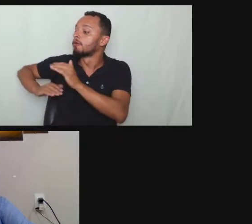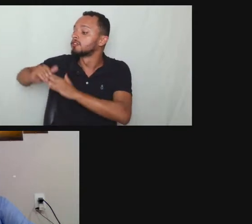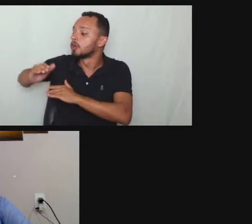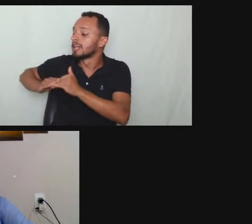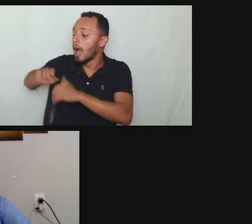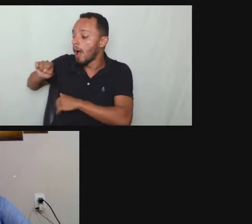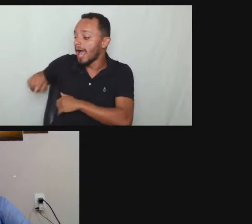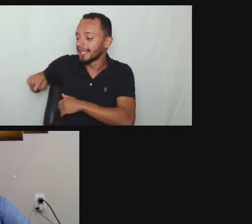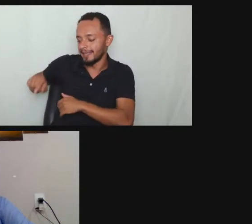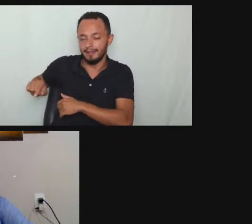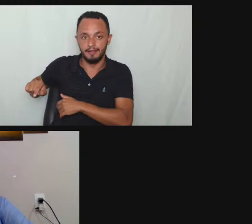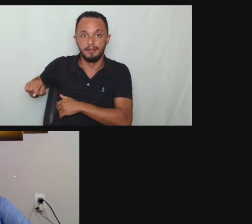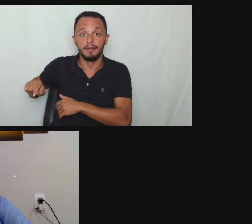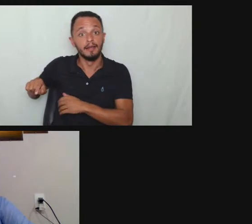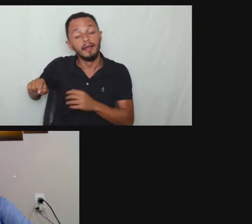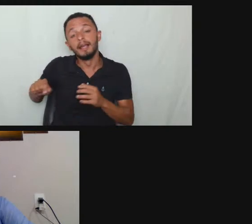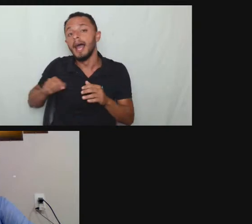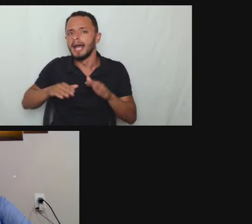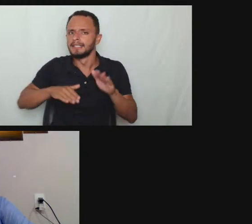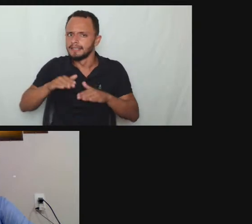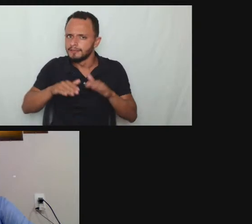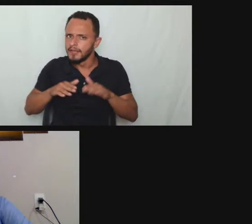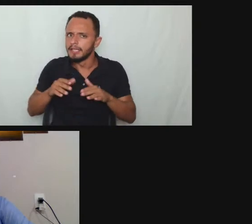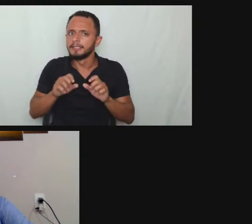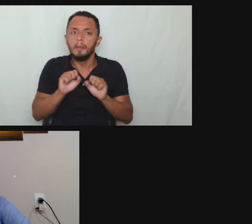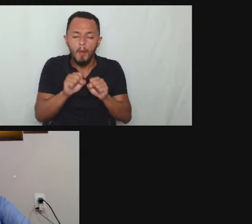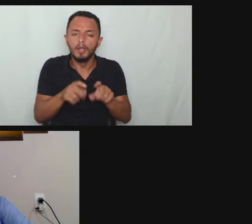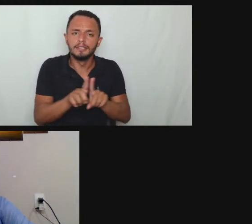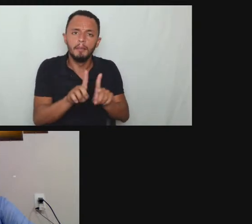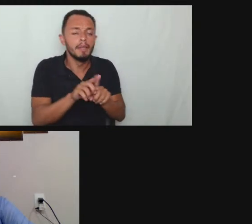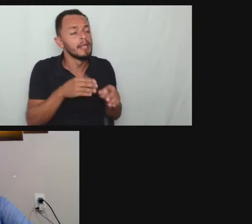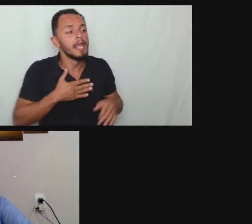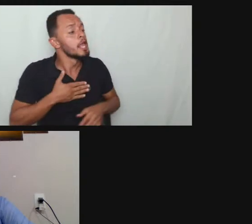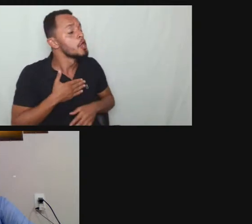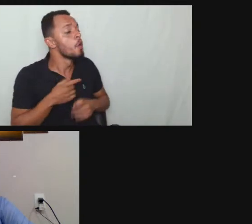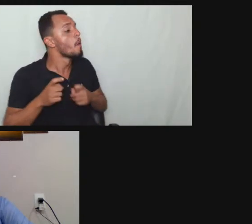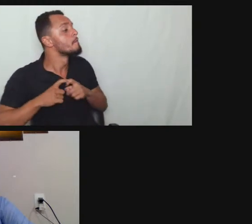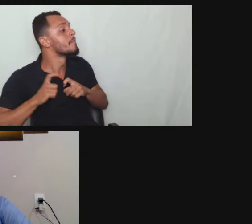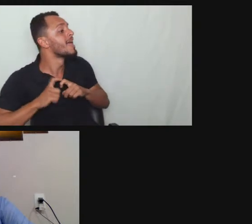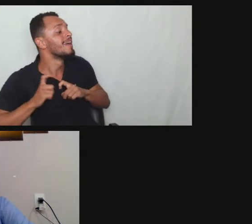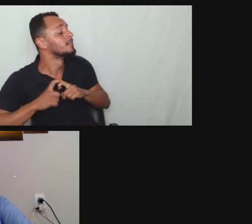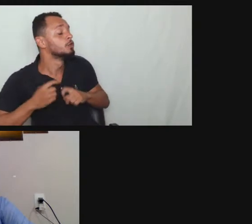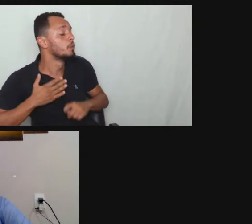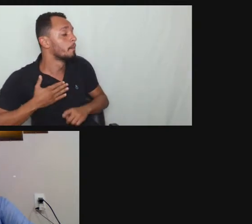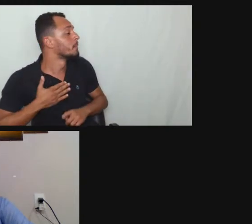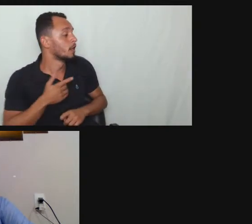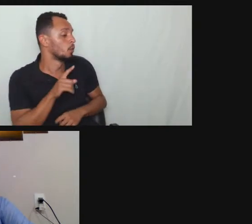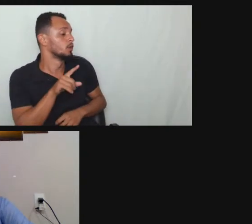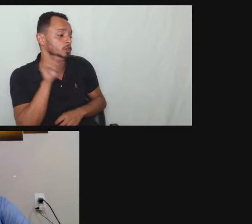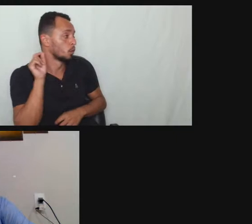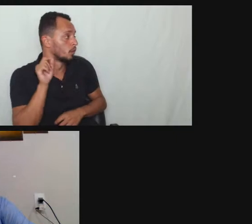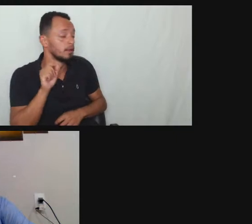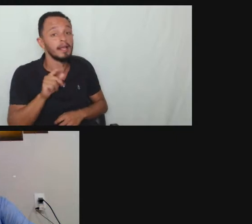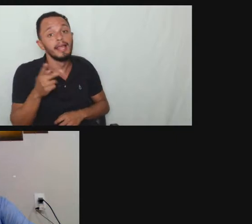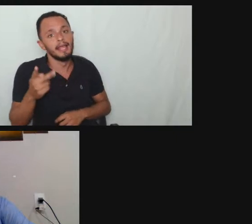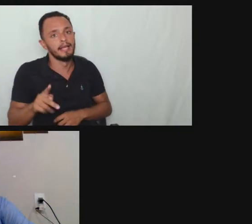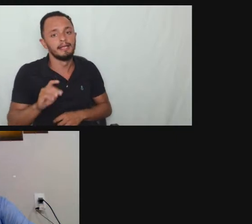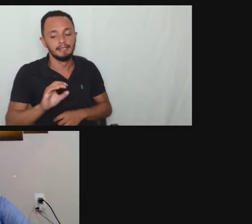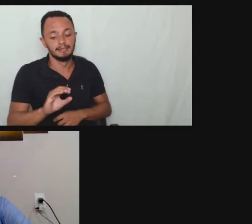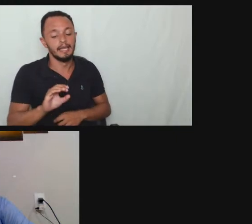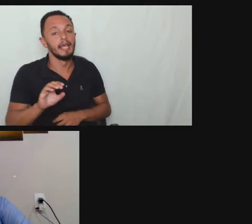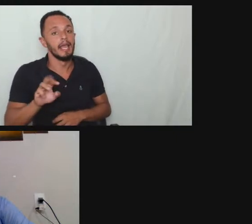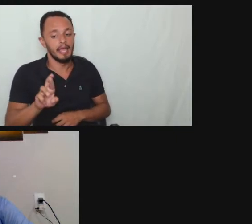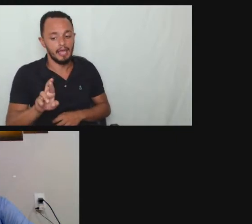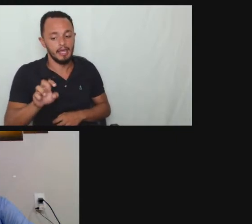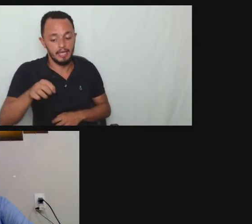mas nada impede que você tome a iniciativa também e o seu próprio médico preencha se ele tem o CRM válido o documento vai ter a mesma